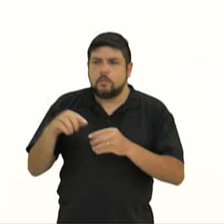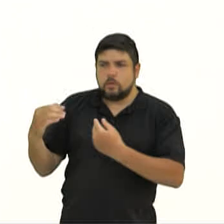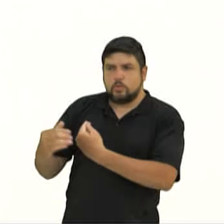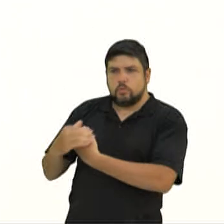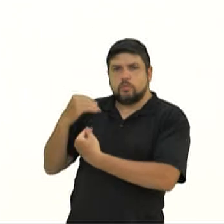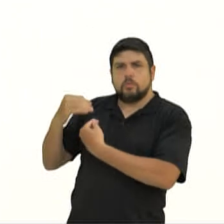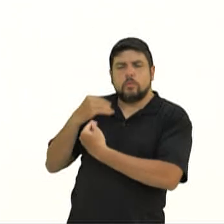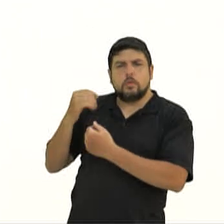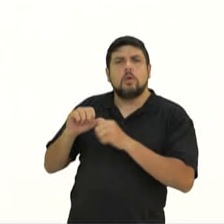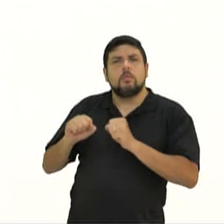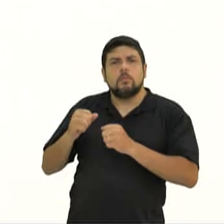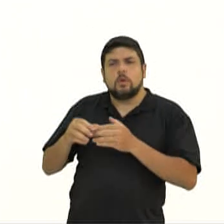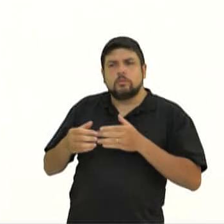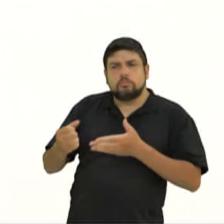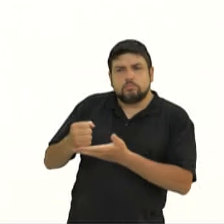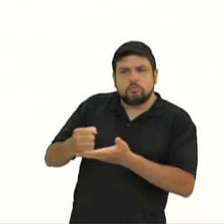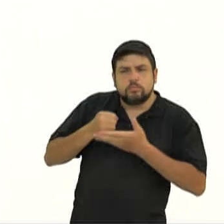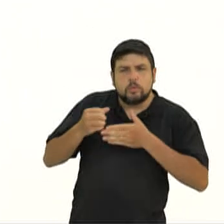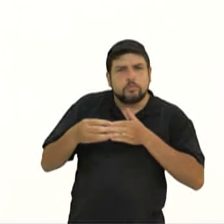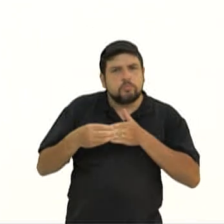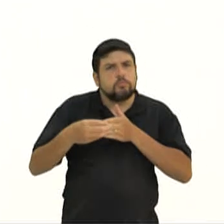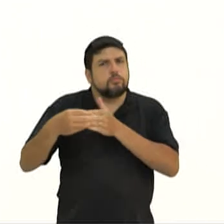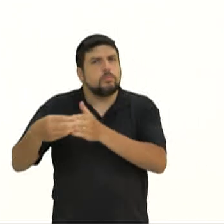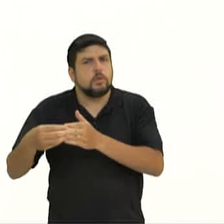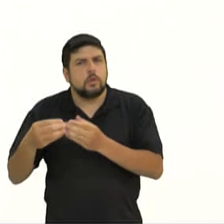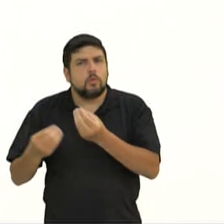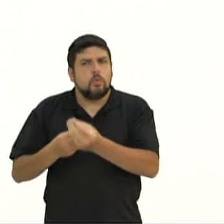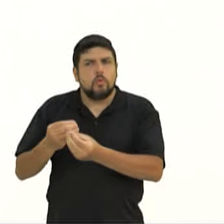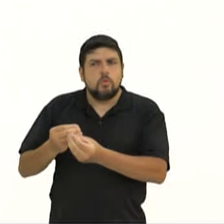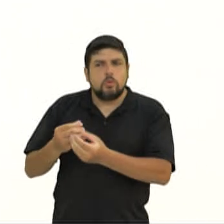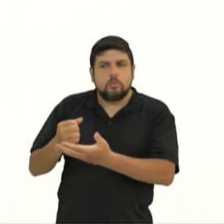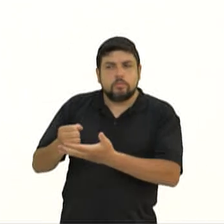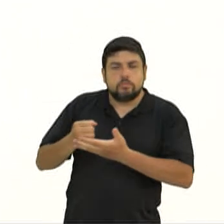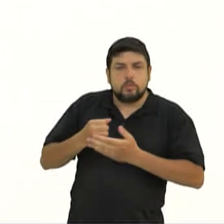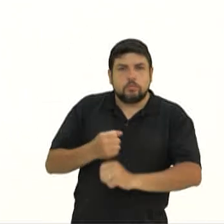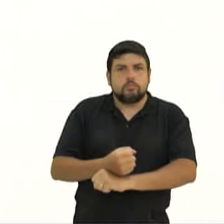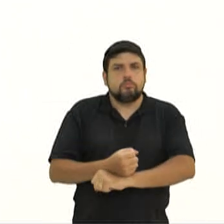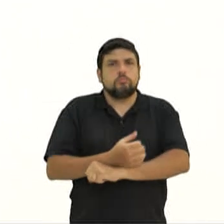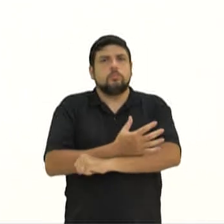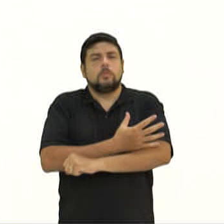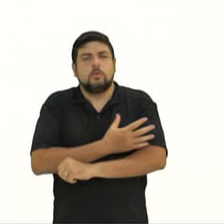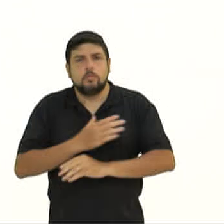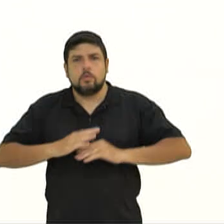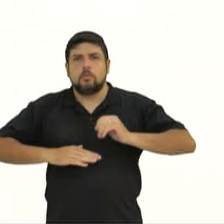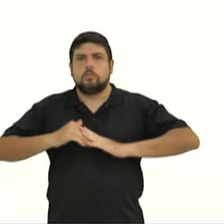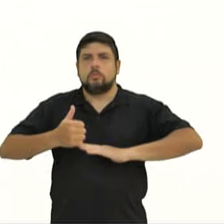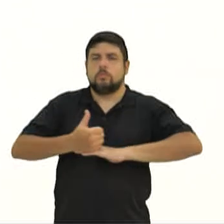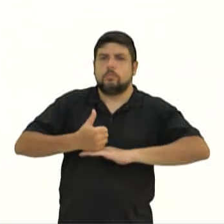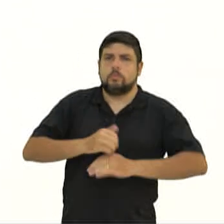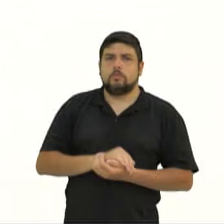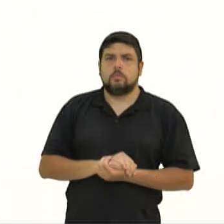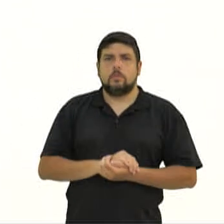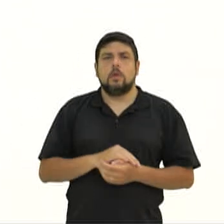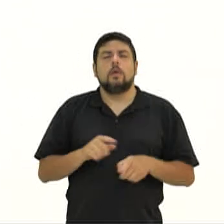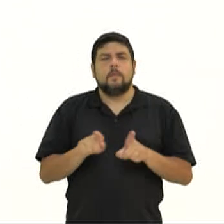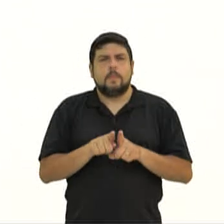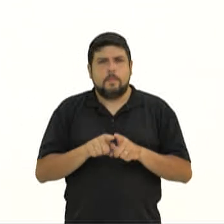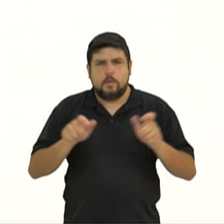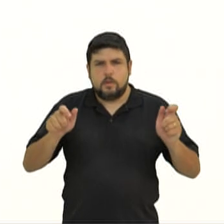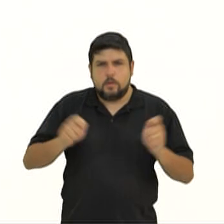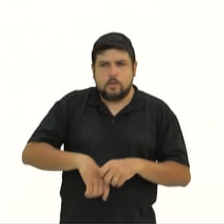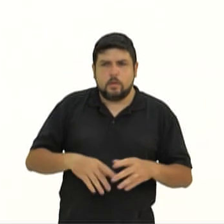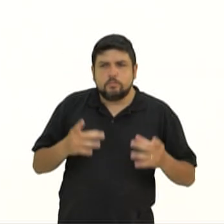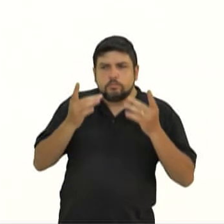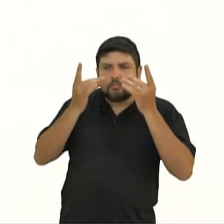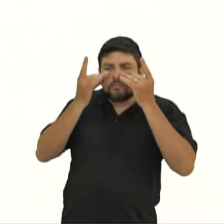quem tem dúvidas, trabalhando a parte técnica e emocional de cada pessoa. Além disso, existe a possibilidade de vivenciar a